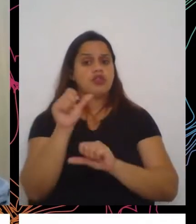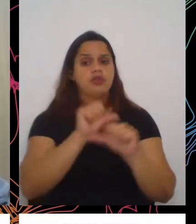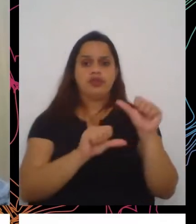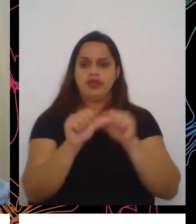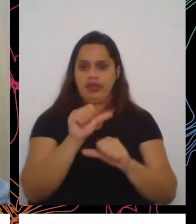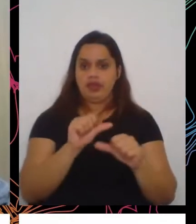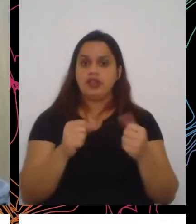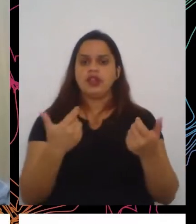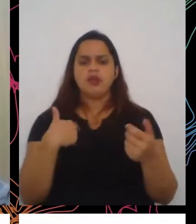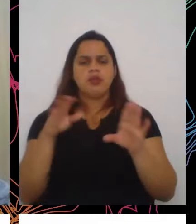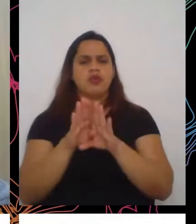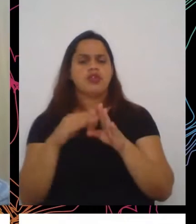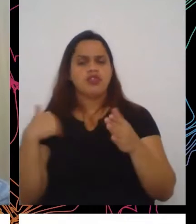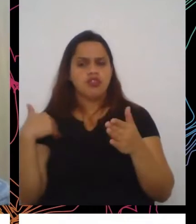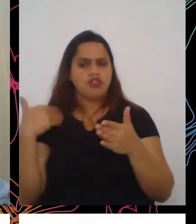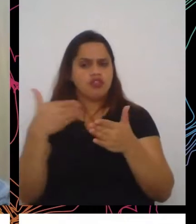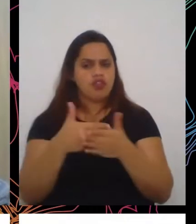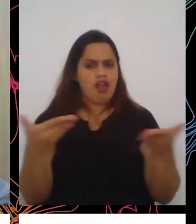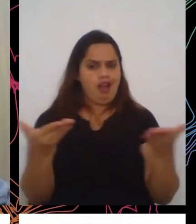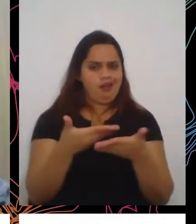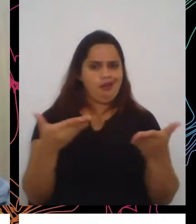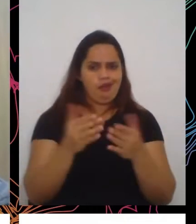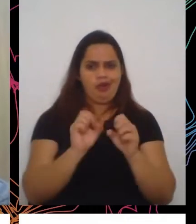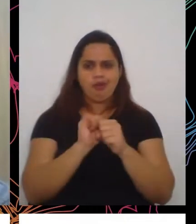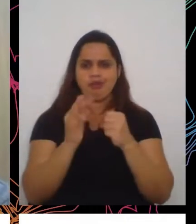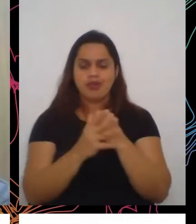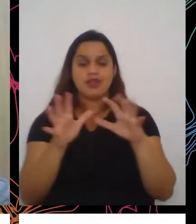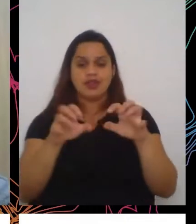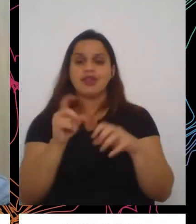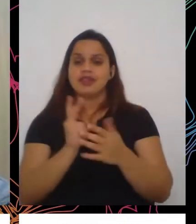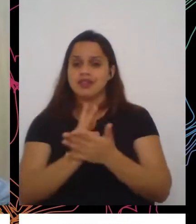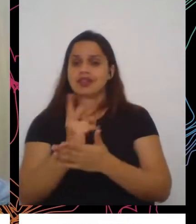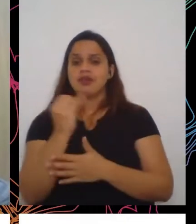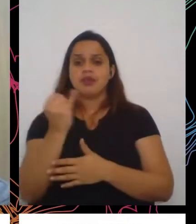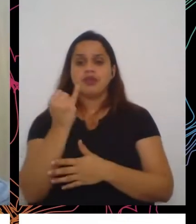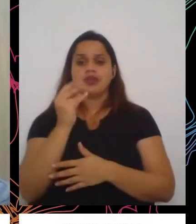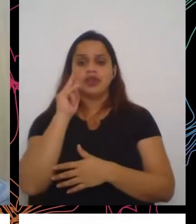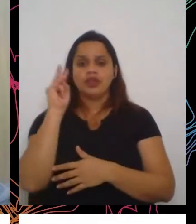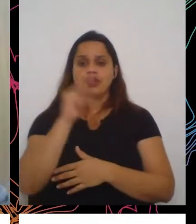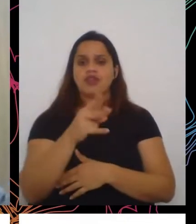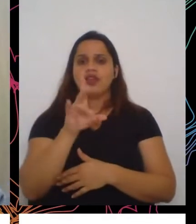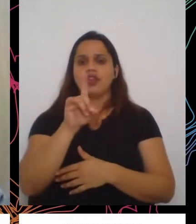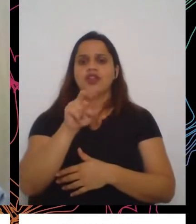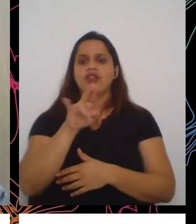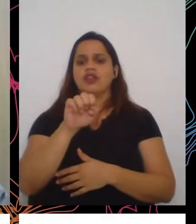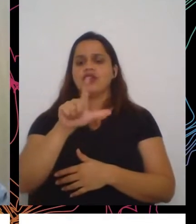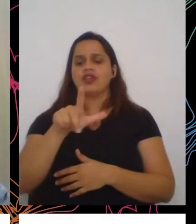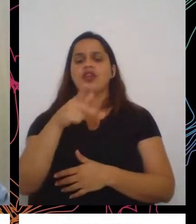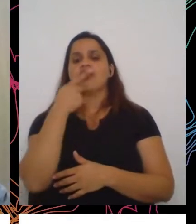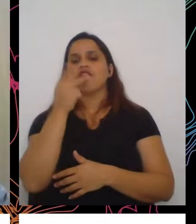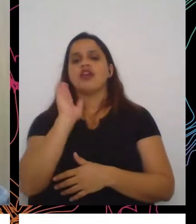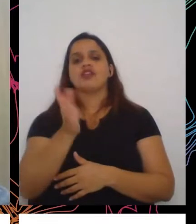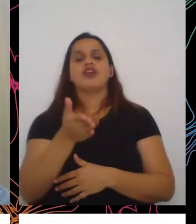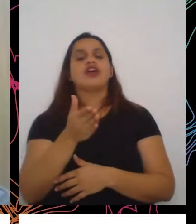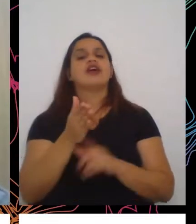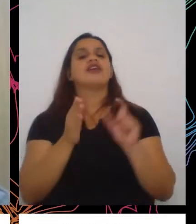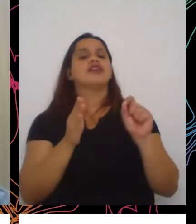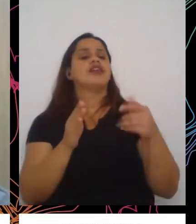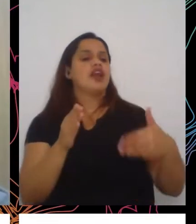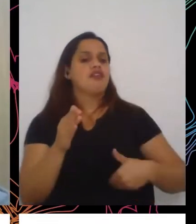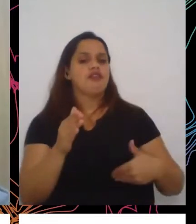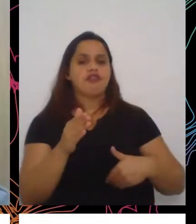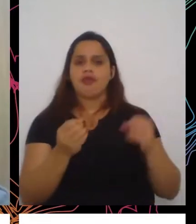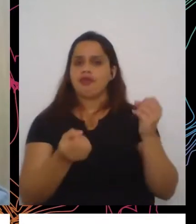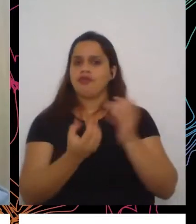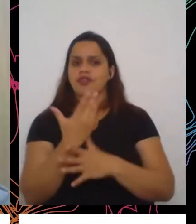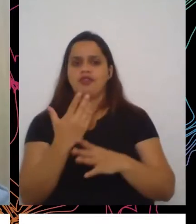gente chega na pandemia, a gente sempre, é importante, né, acho que o Daniel e a Tereza falaram aqui, que a fome não foi inventada